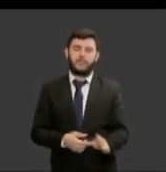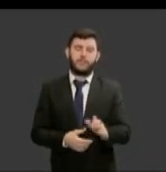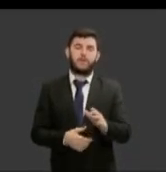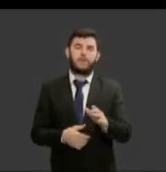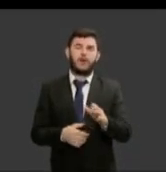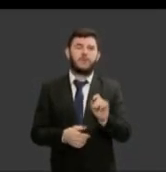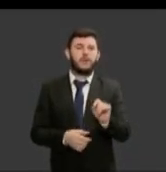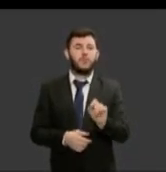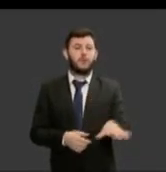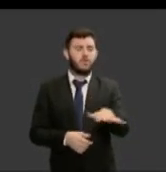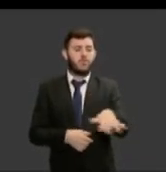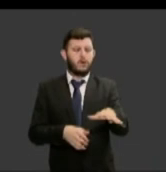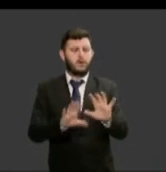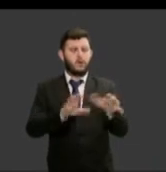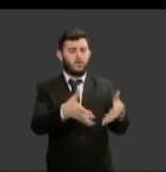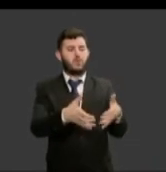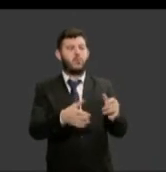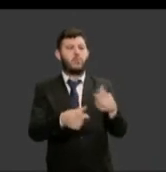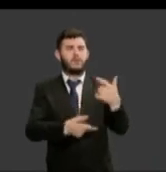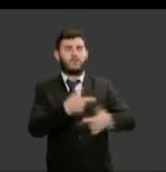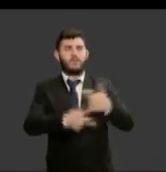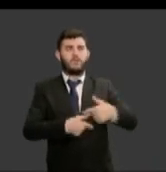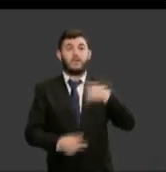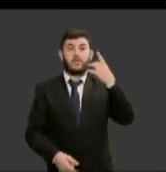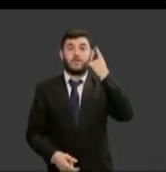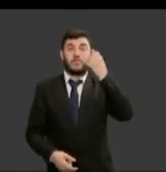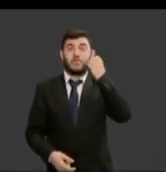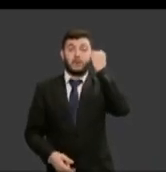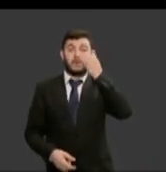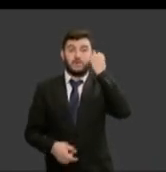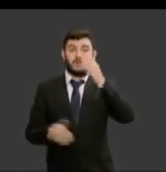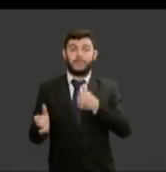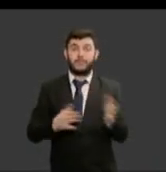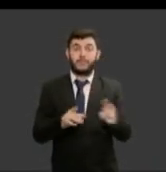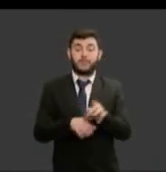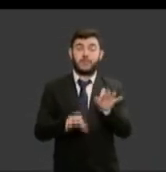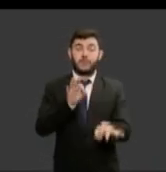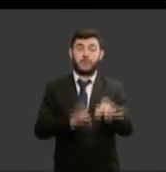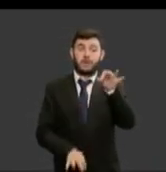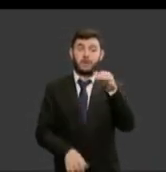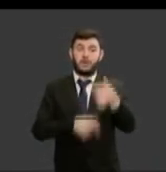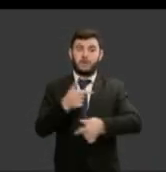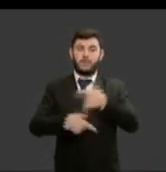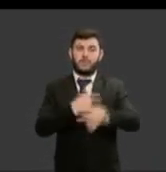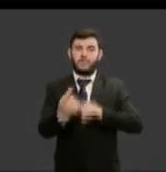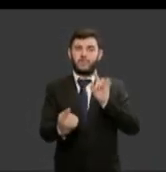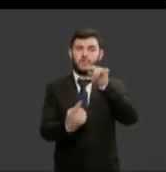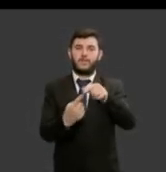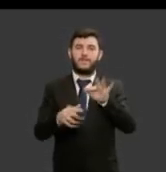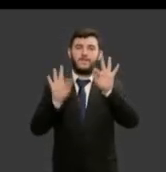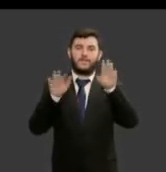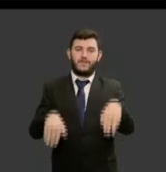e na justiça do trabalho já quase finalizando